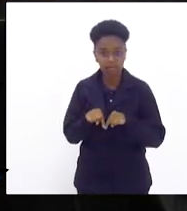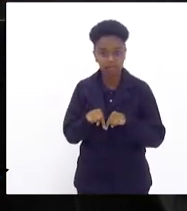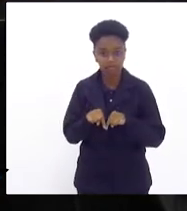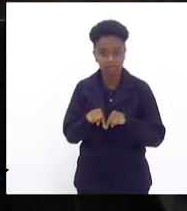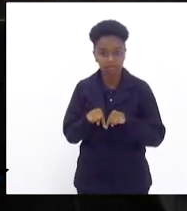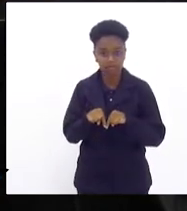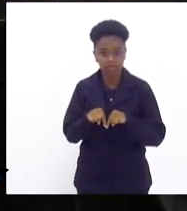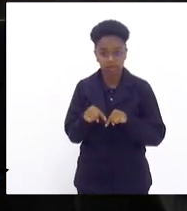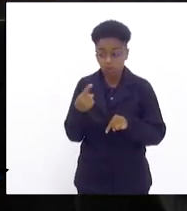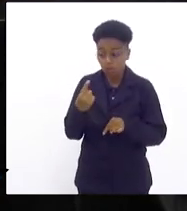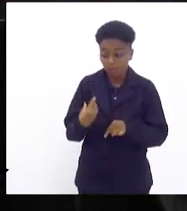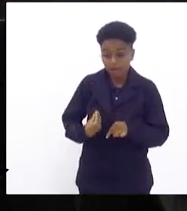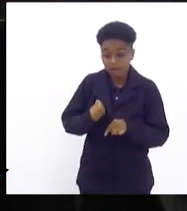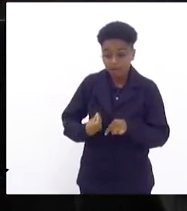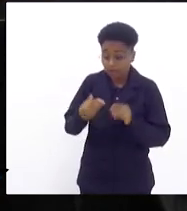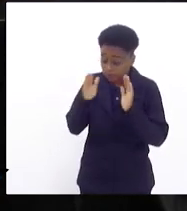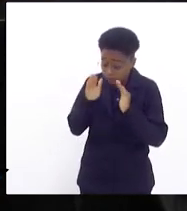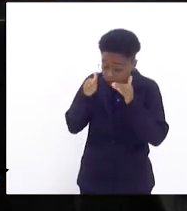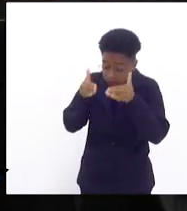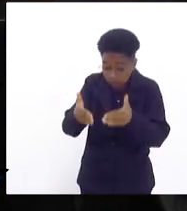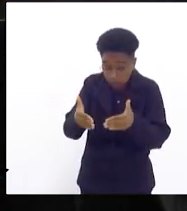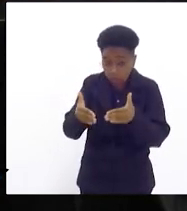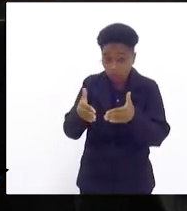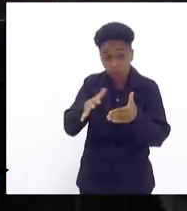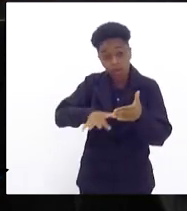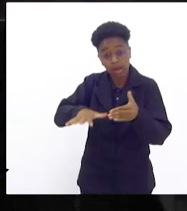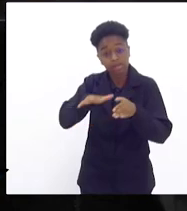vida dedicada ao magistério.